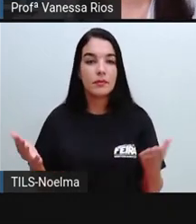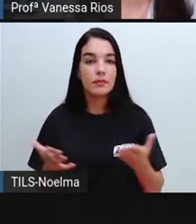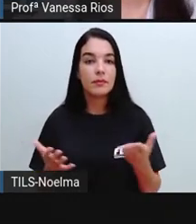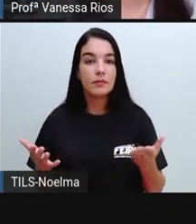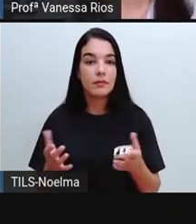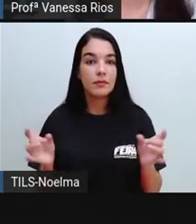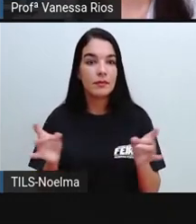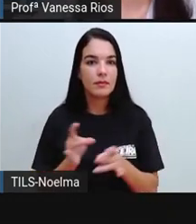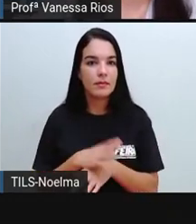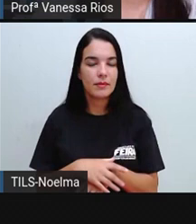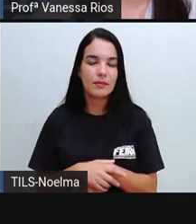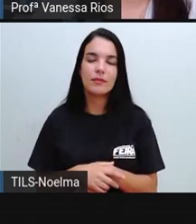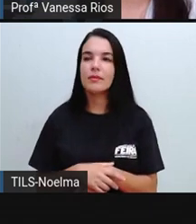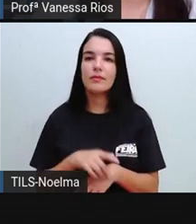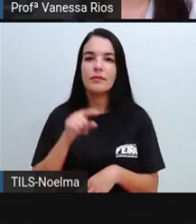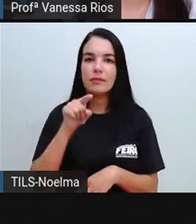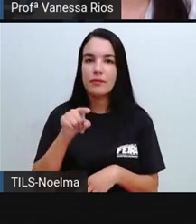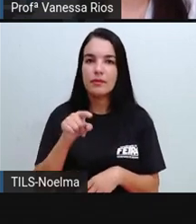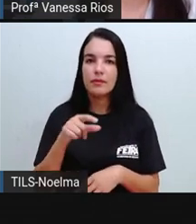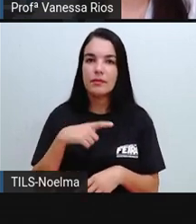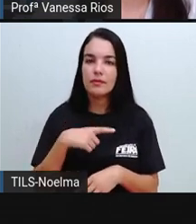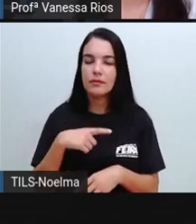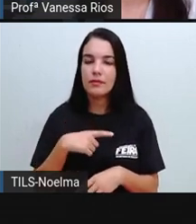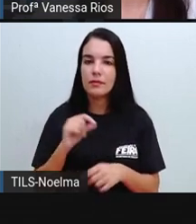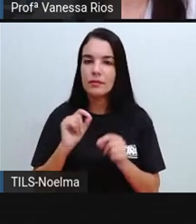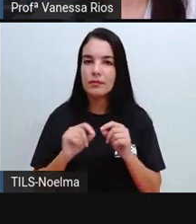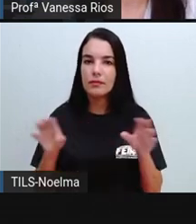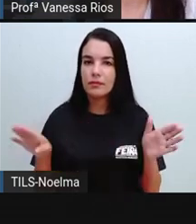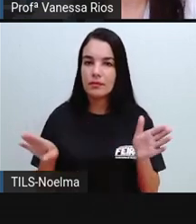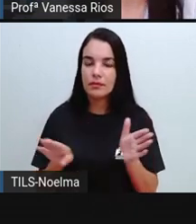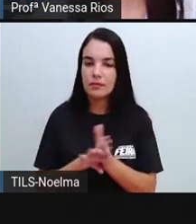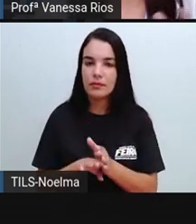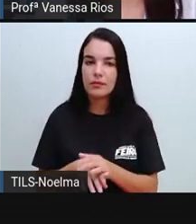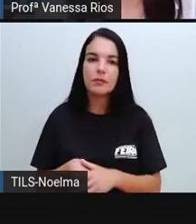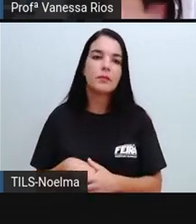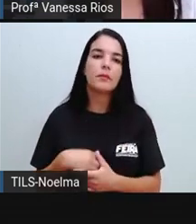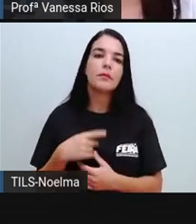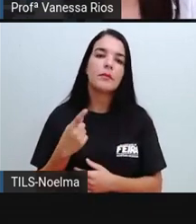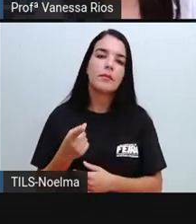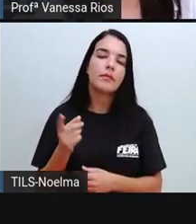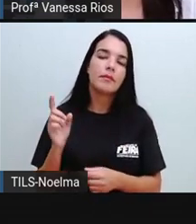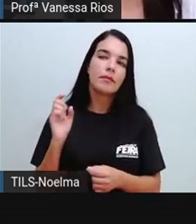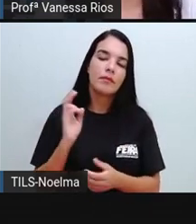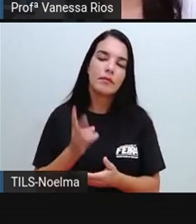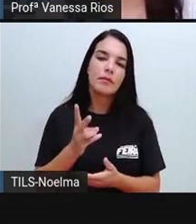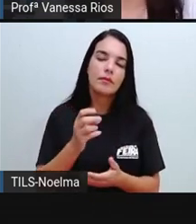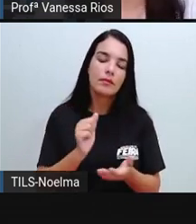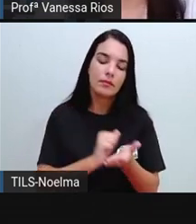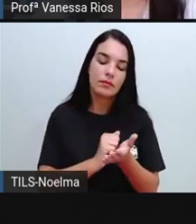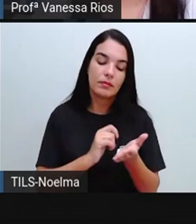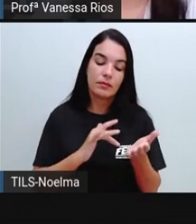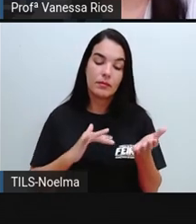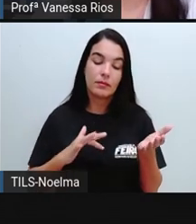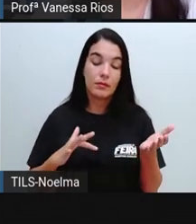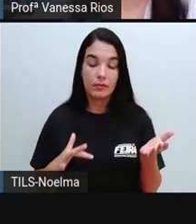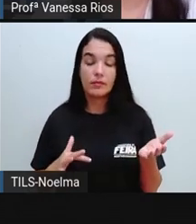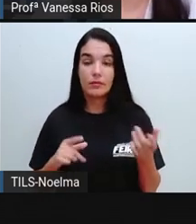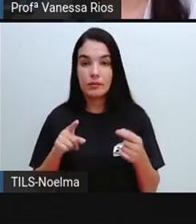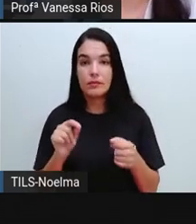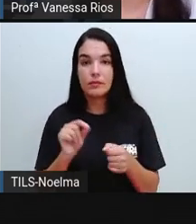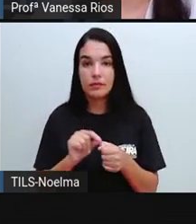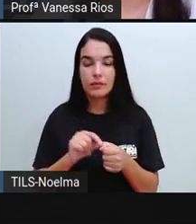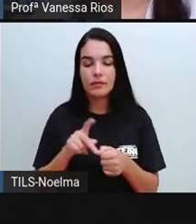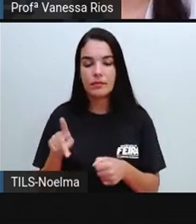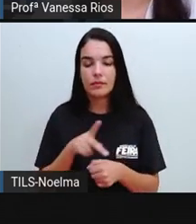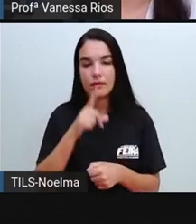por hoje é só, não é? Por essa aula aí a gente chega ao final, e agora você vai dar continuidade com a atividade que a sua